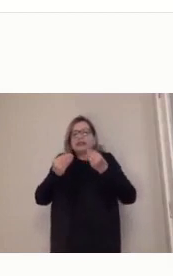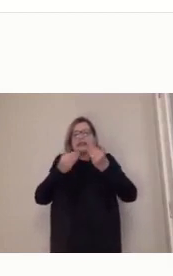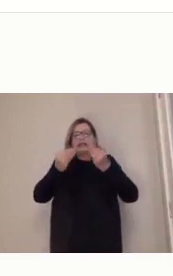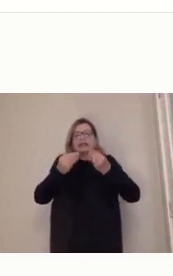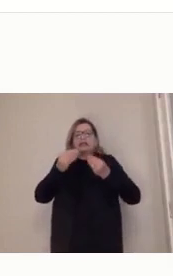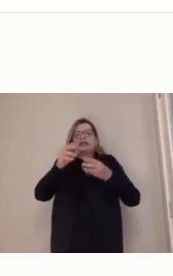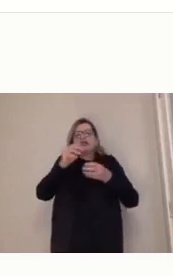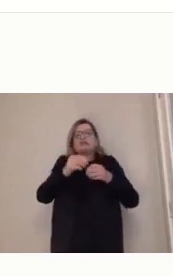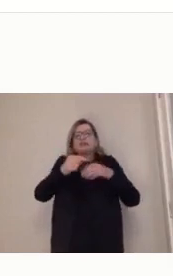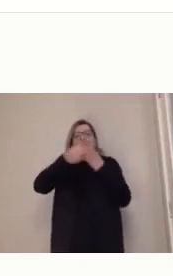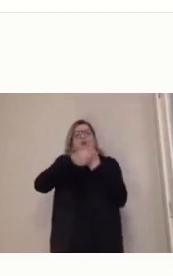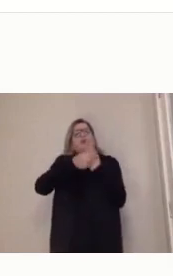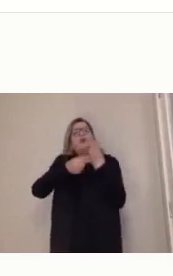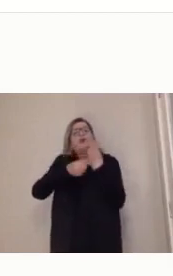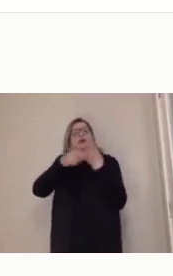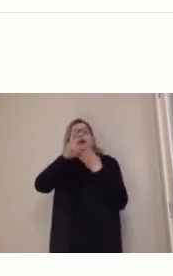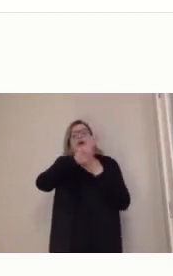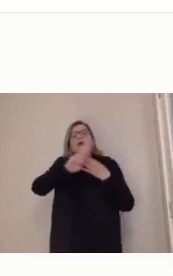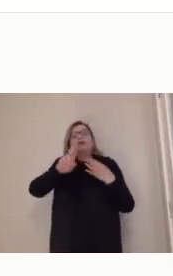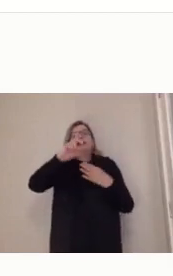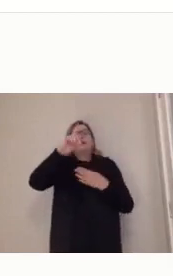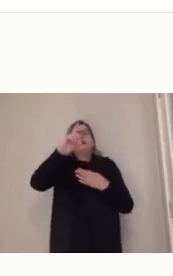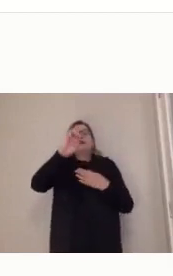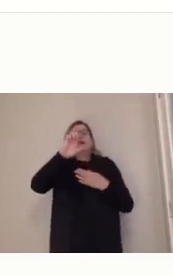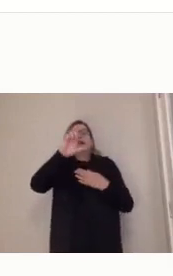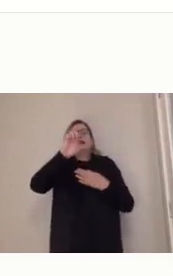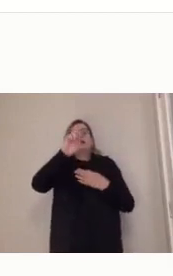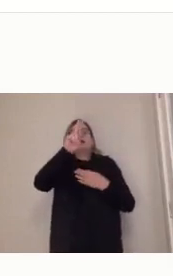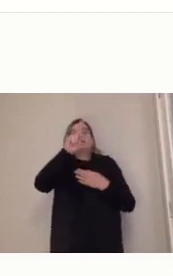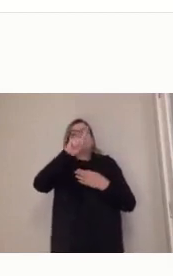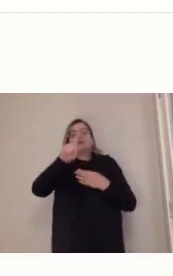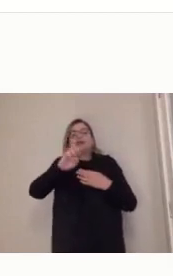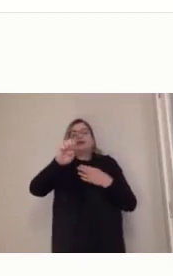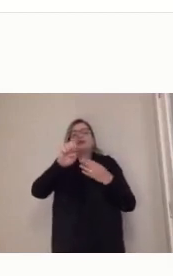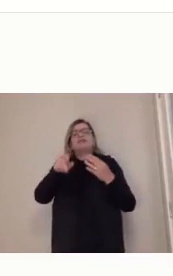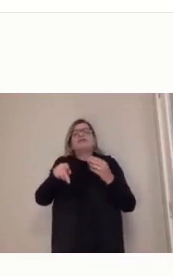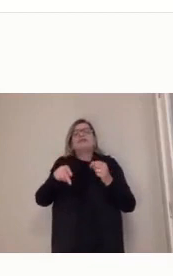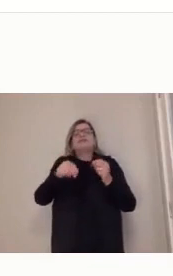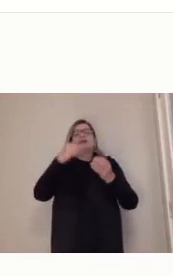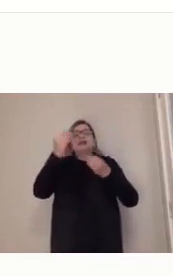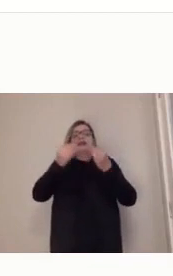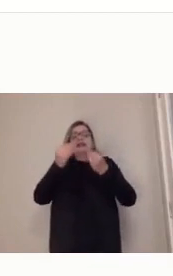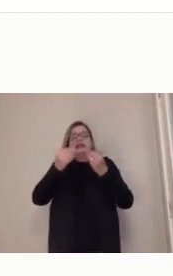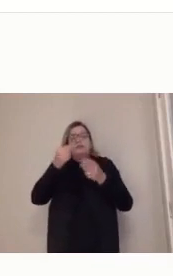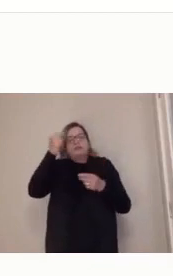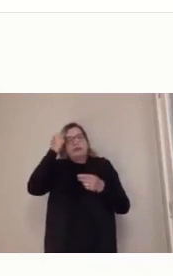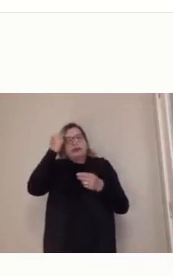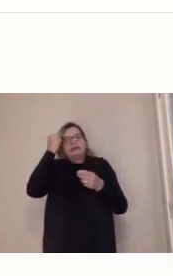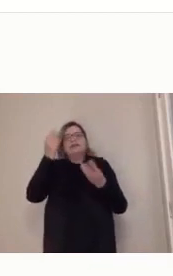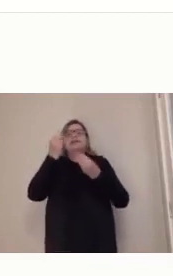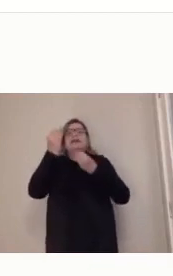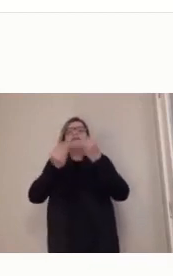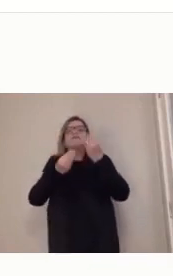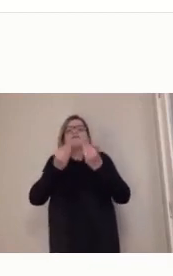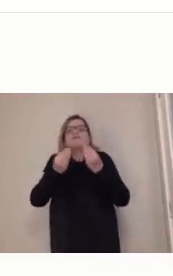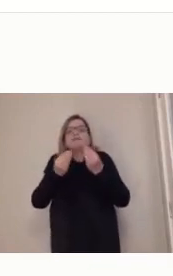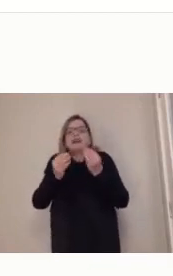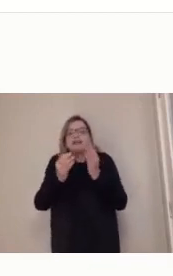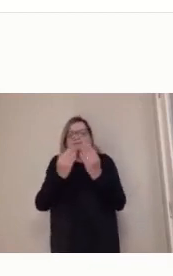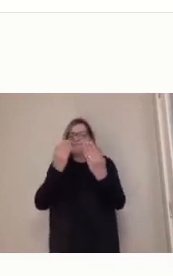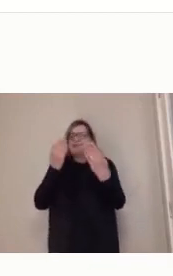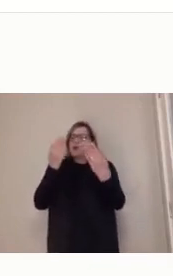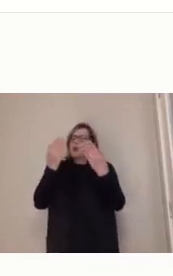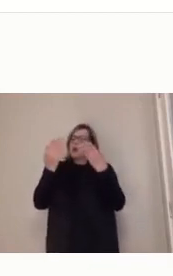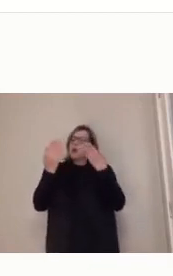foi um grande filósofo, né, francês, e ele vai pegar esse, fazer uma analogia com o rizoma da